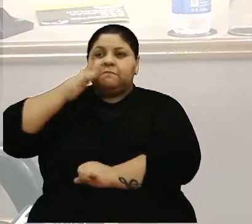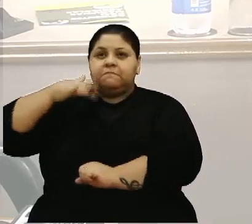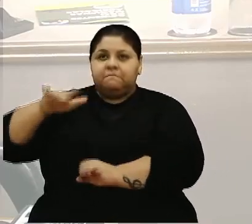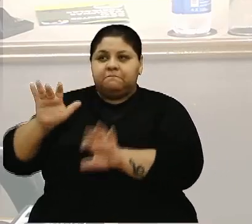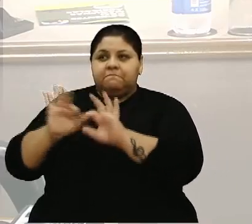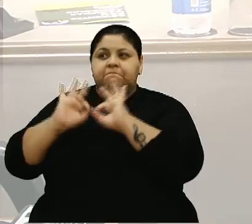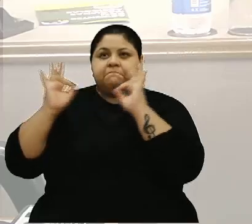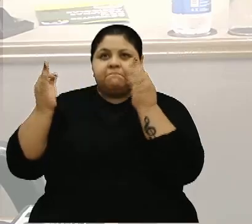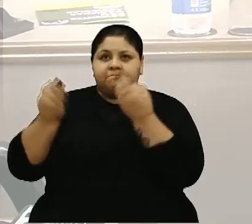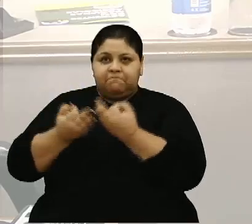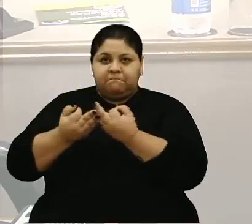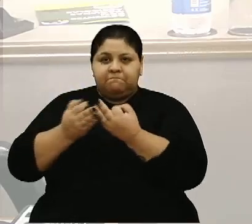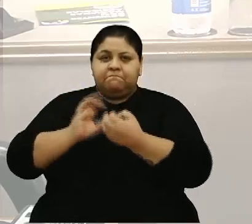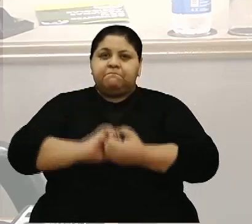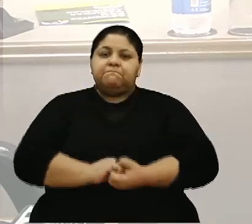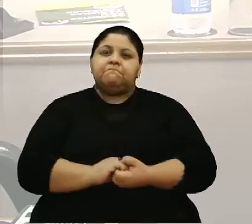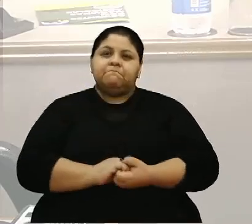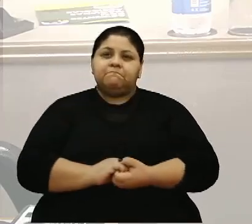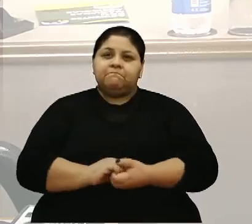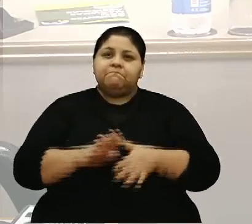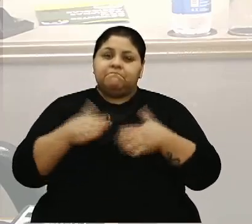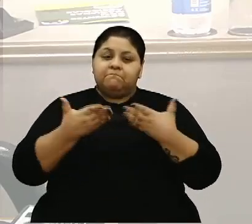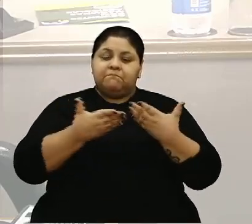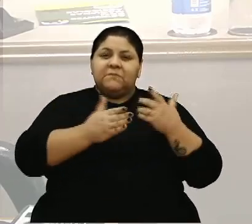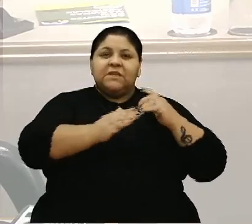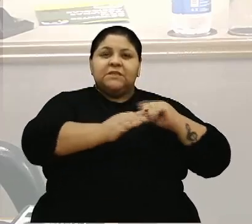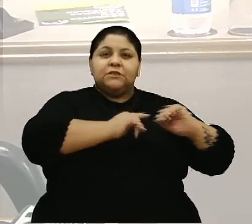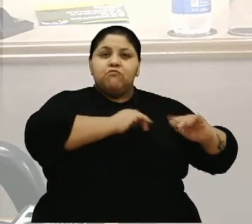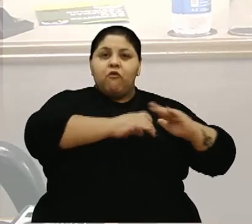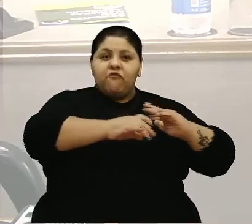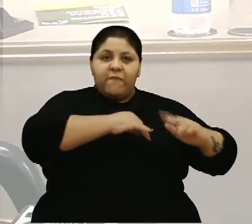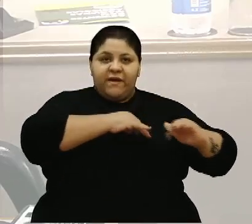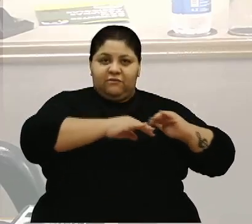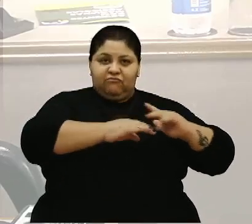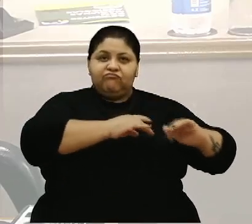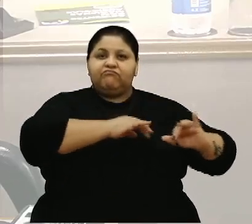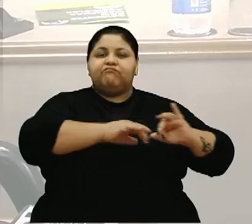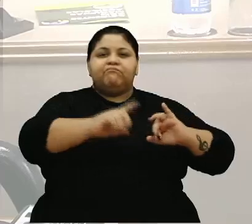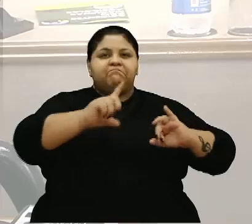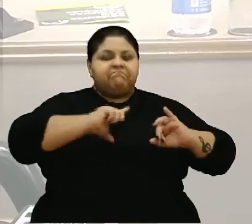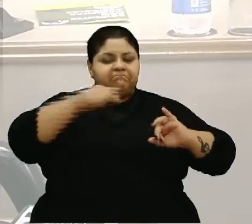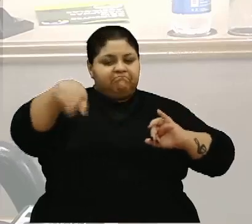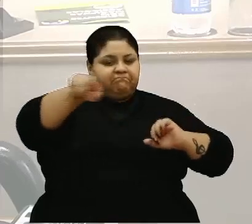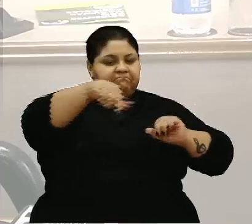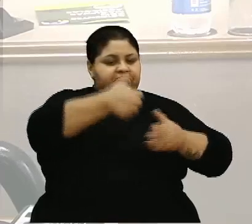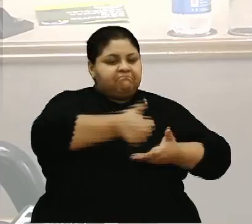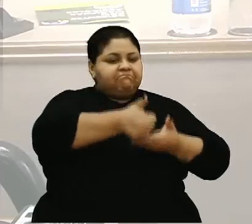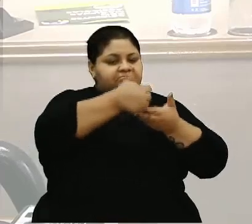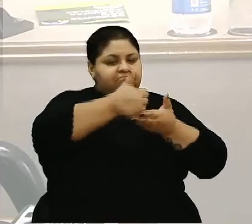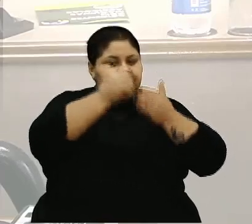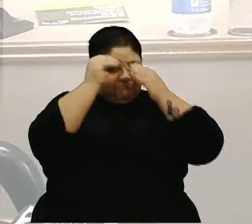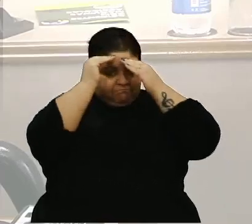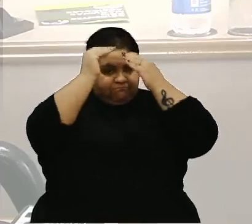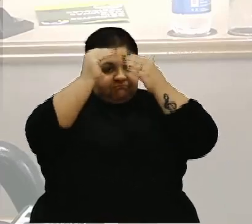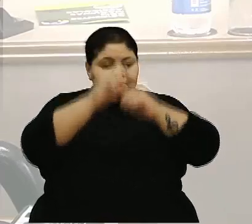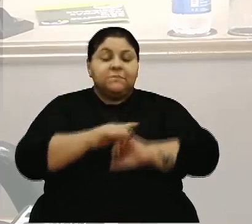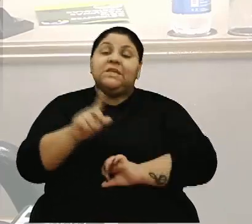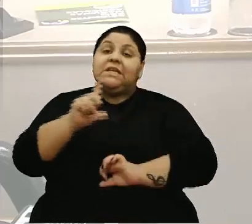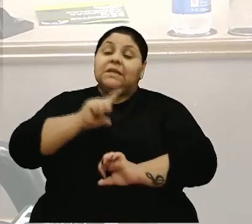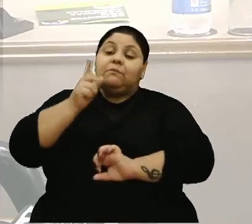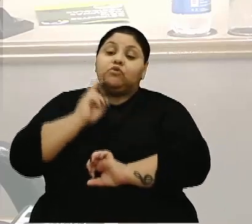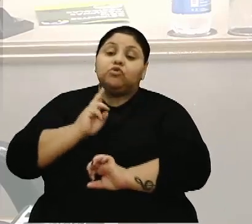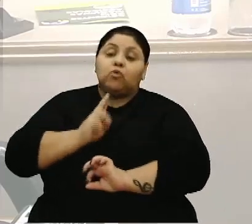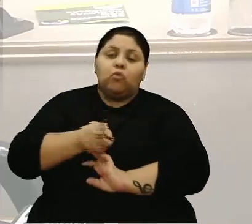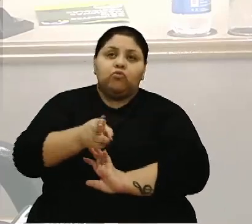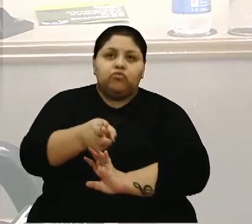famílias. Então, esse movimento que a senhora está fazendo tem nosso apoio, tem nosso respeito, e nós temos que continuar